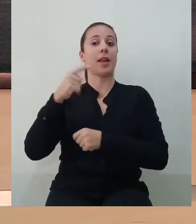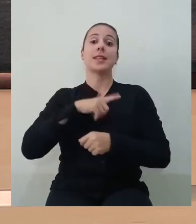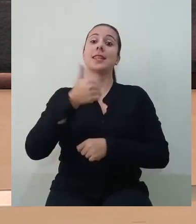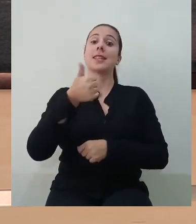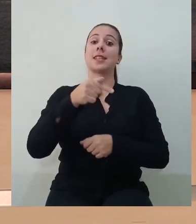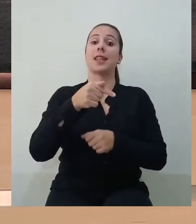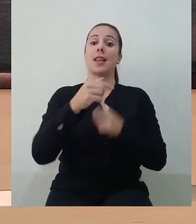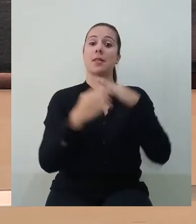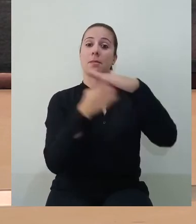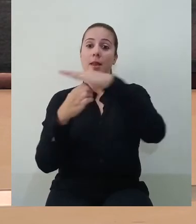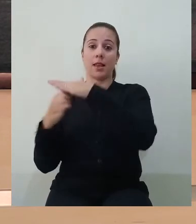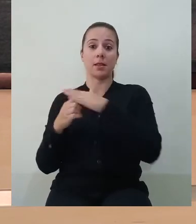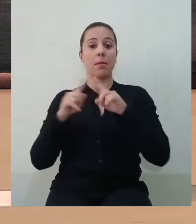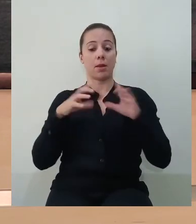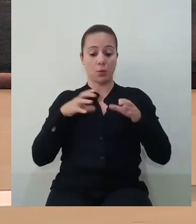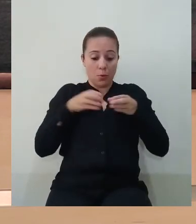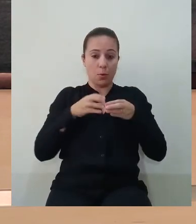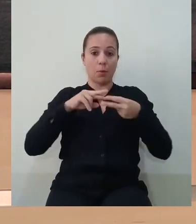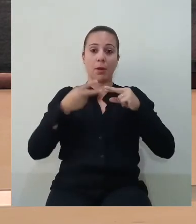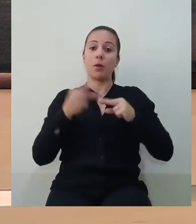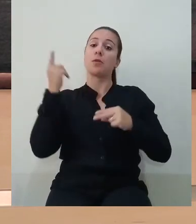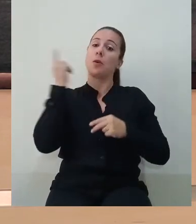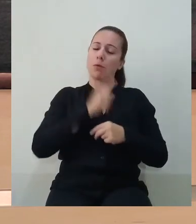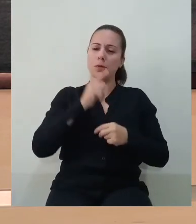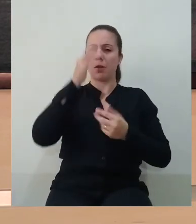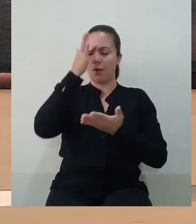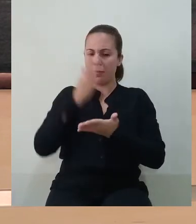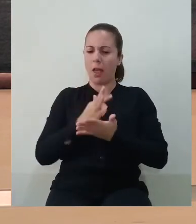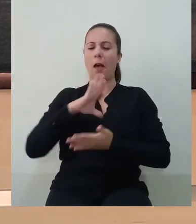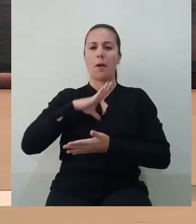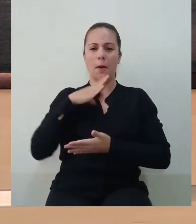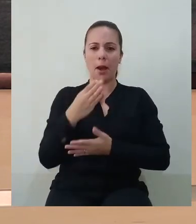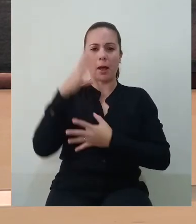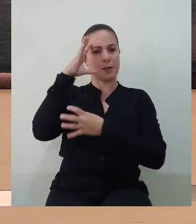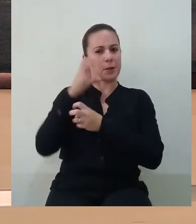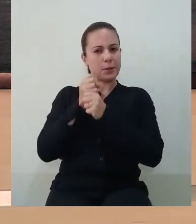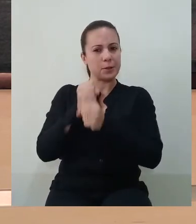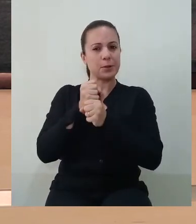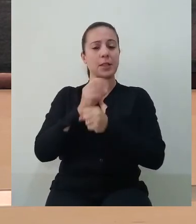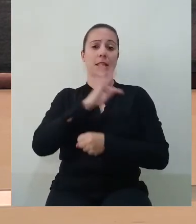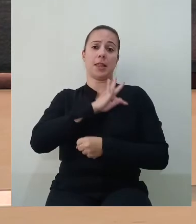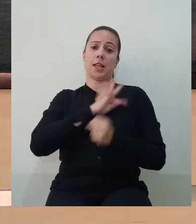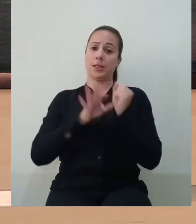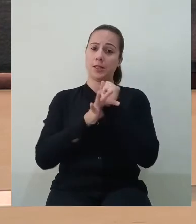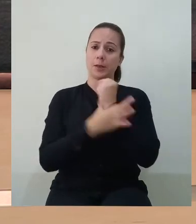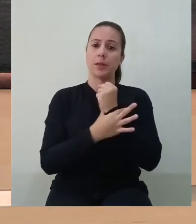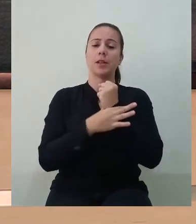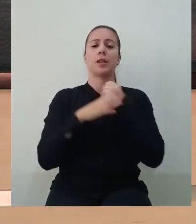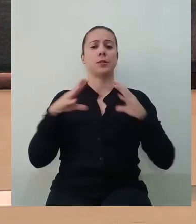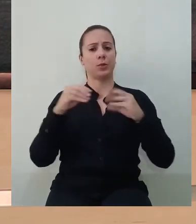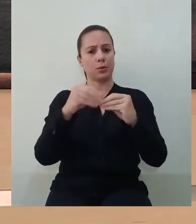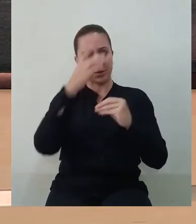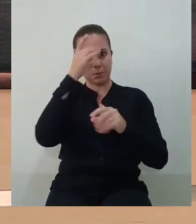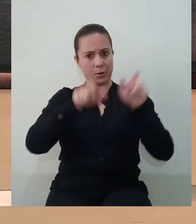tinham 17 grandes empresas, mas a nossa equipe, a Menegote, foi lá com fé e coragem, confiança dos nossos técnicos de segurança,